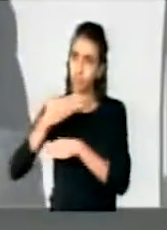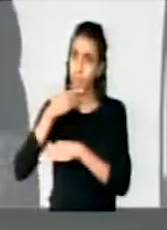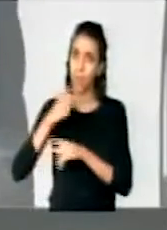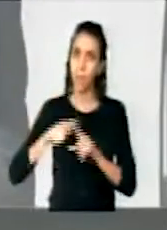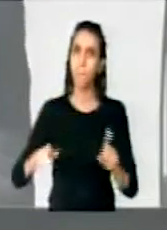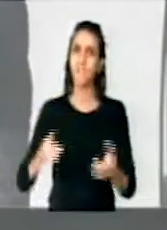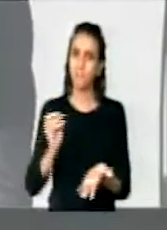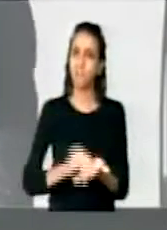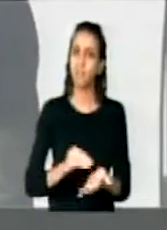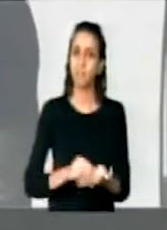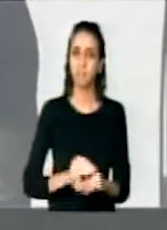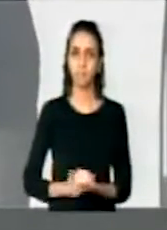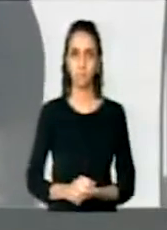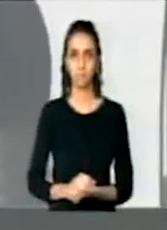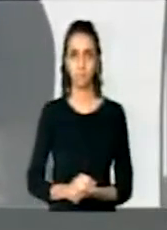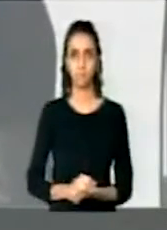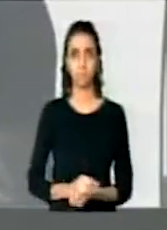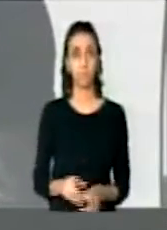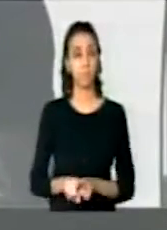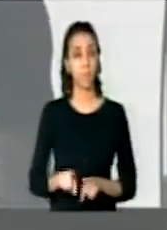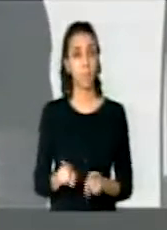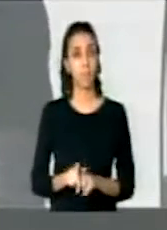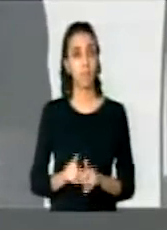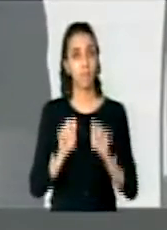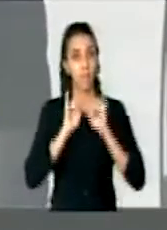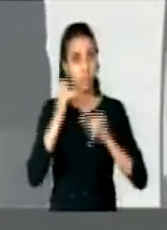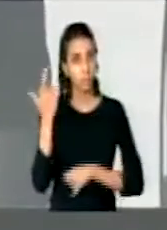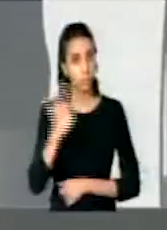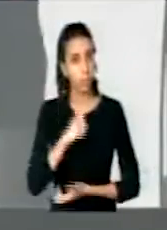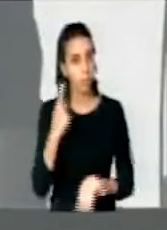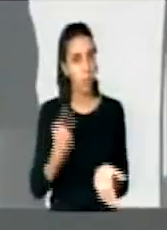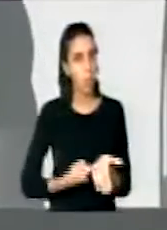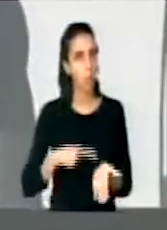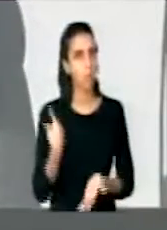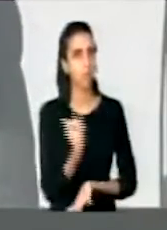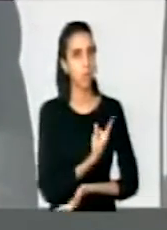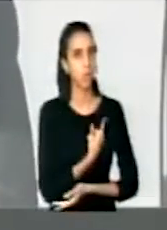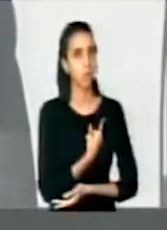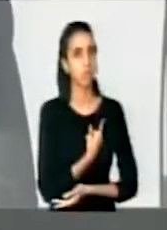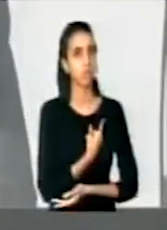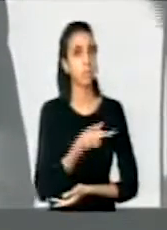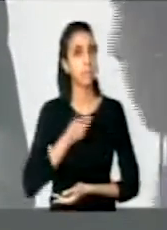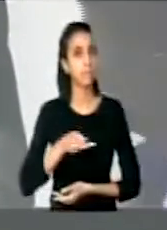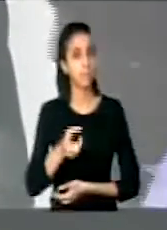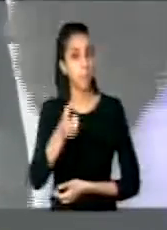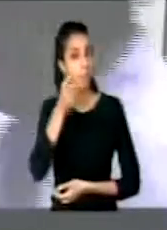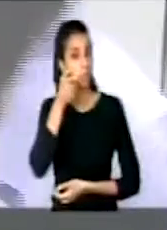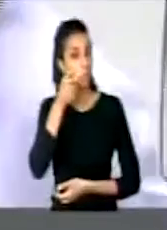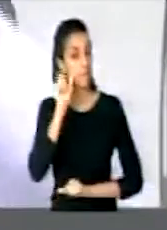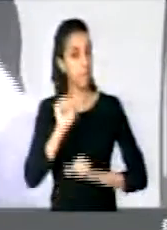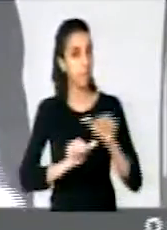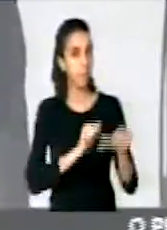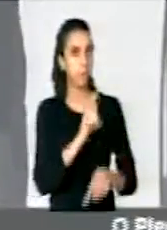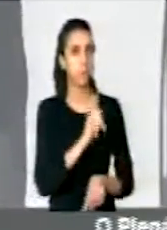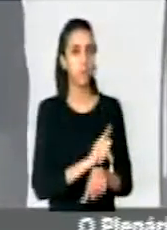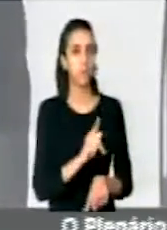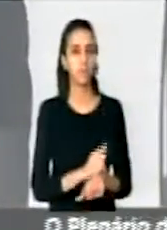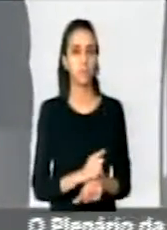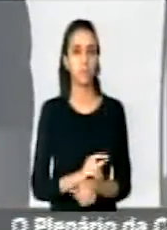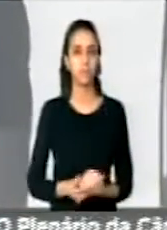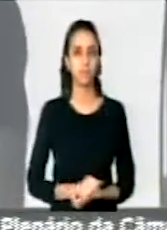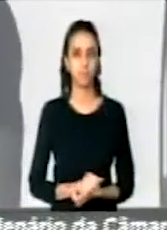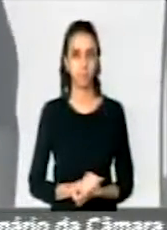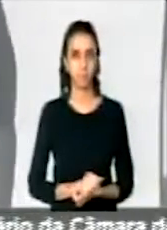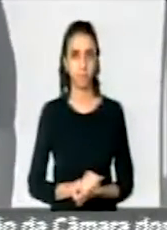E quero também reafirmar aqui o nosso compromisso, que estaremos muito atentos a esta reforma da Previdência, que jamais